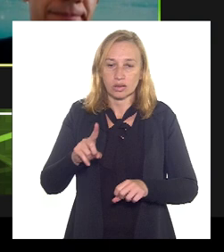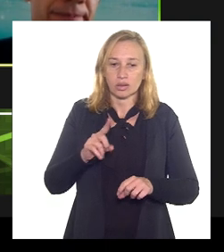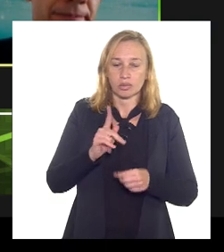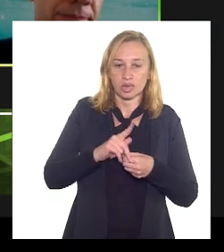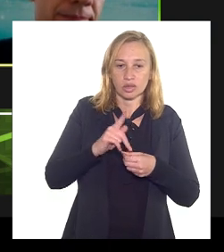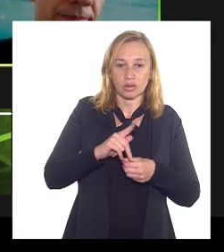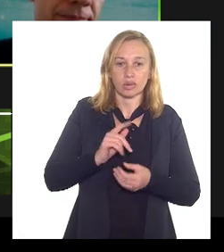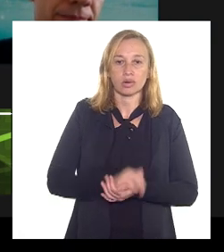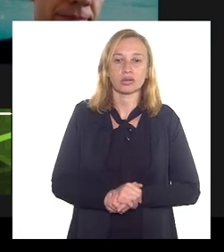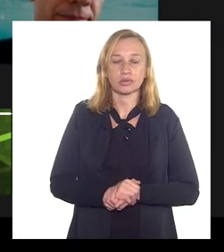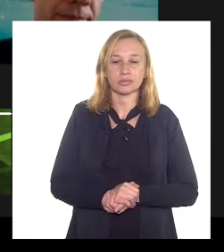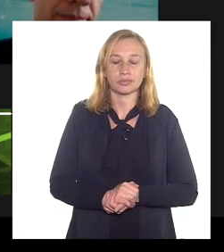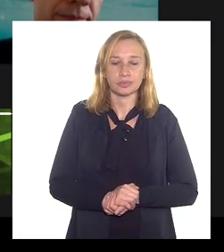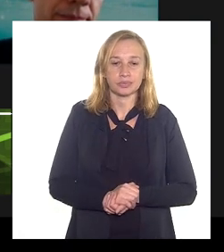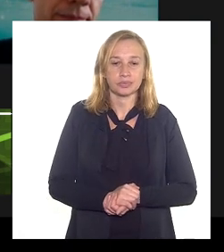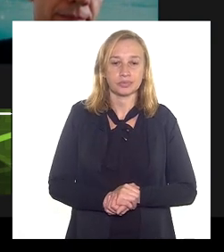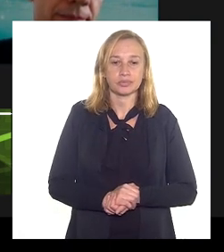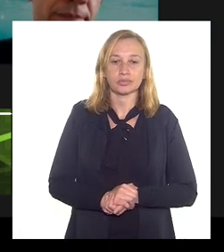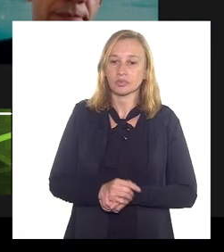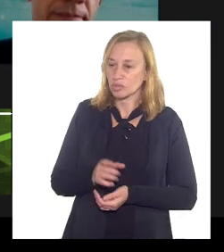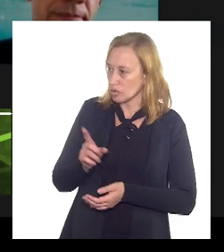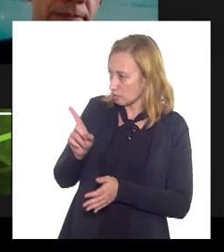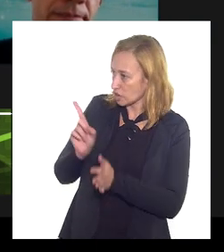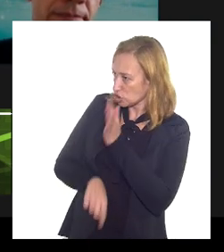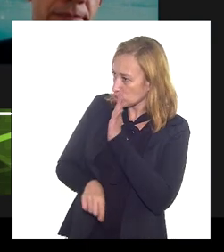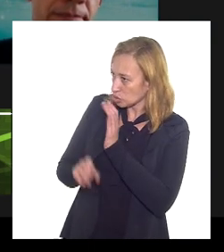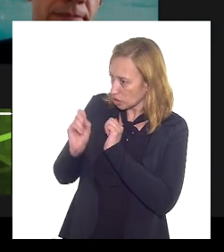acho que proporcionalmente vai tender a cair né